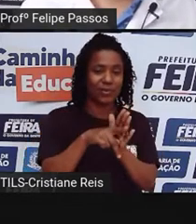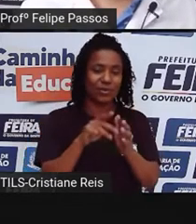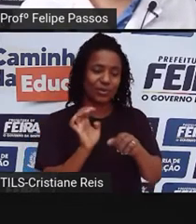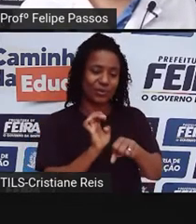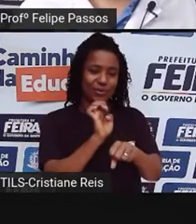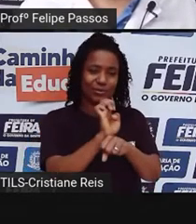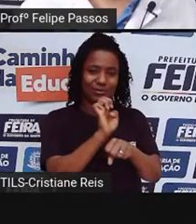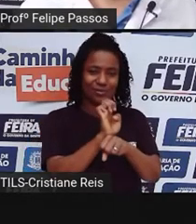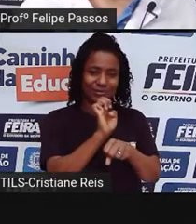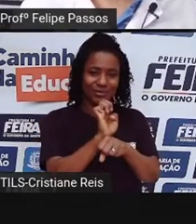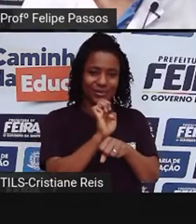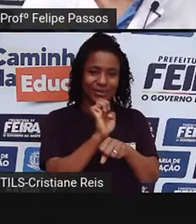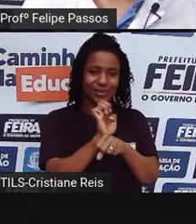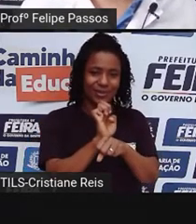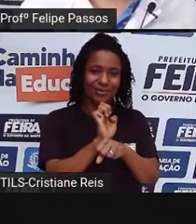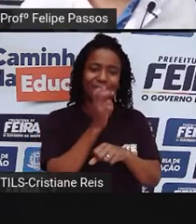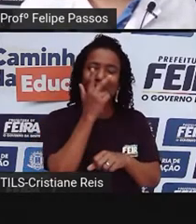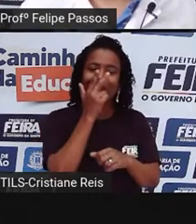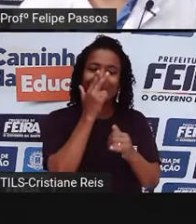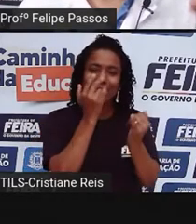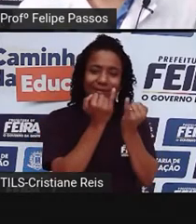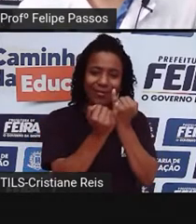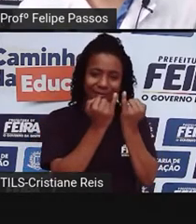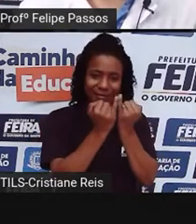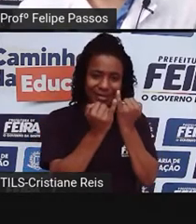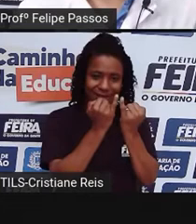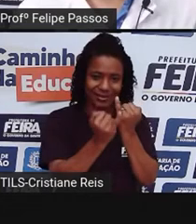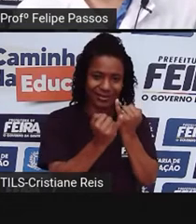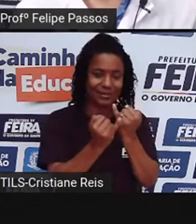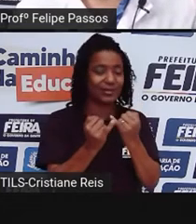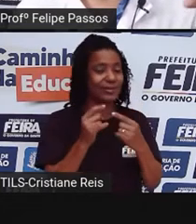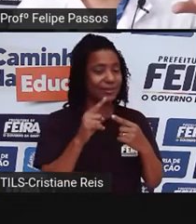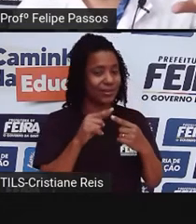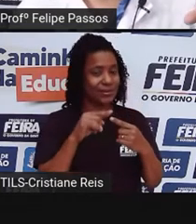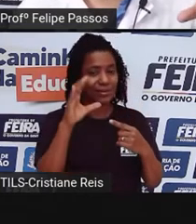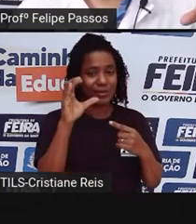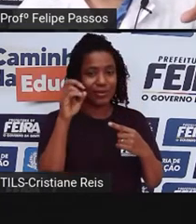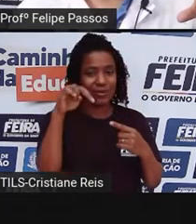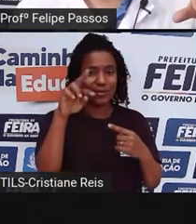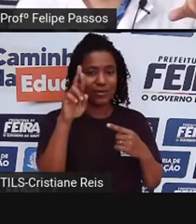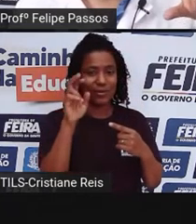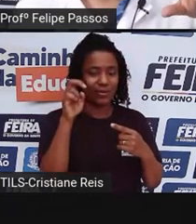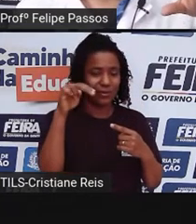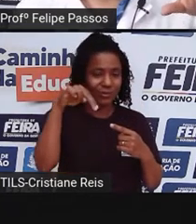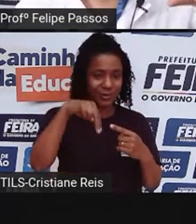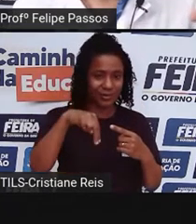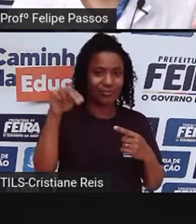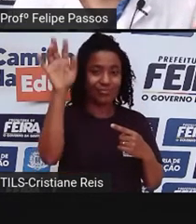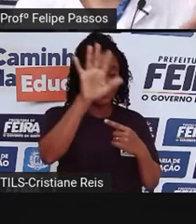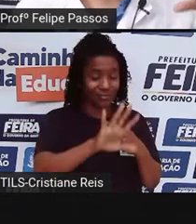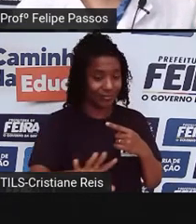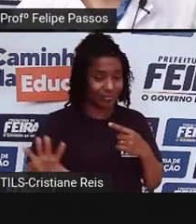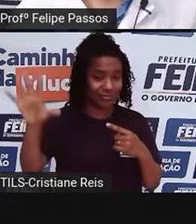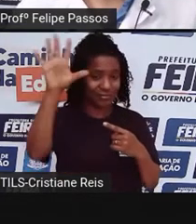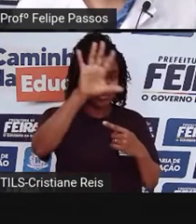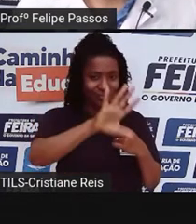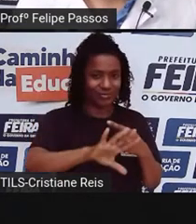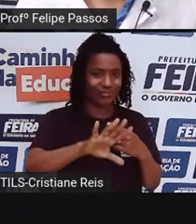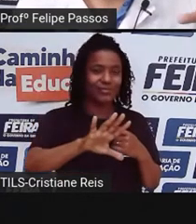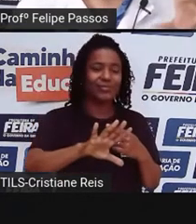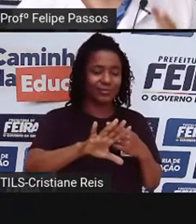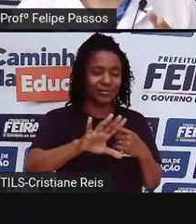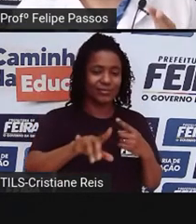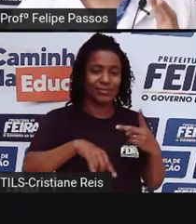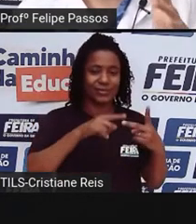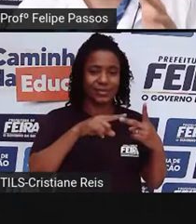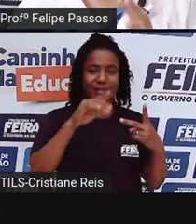parecida com o CONTRAN, só que a nível estadual. Enquanto o CONTRAN, ele regula as leis, ele cria as leis a nível nacional,